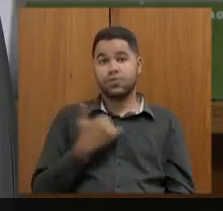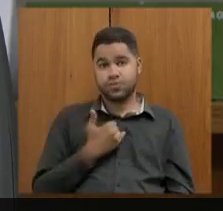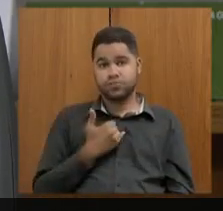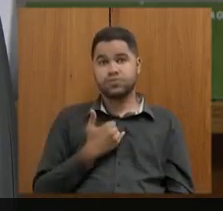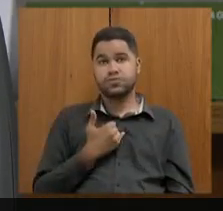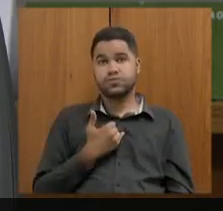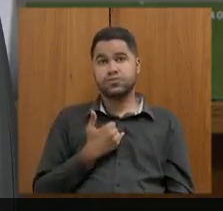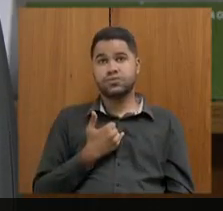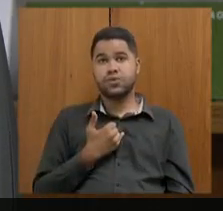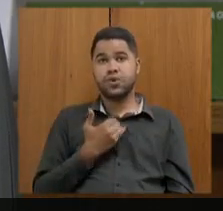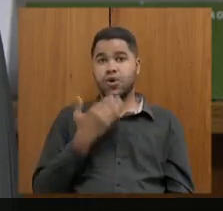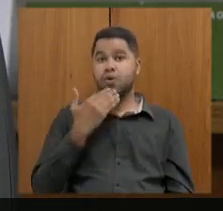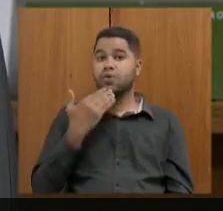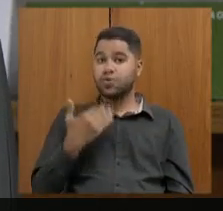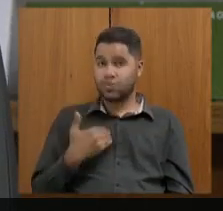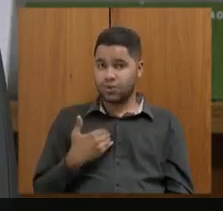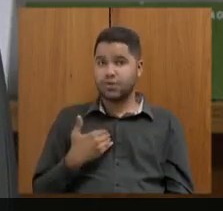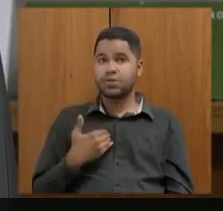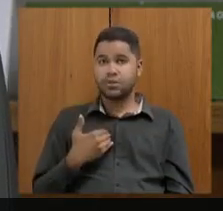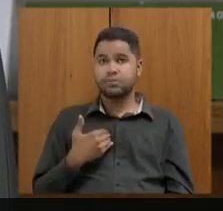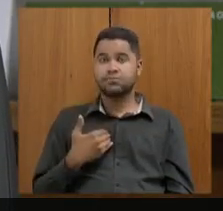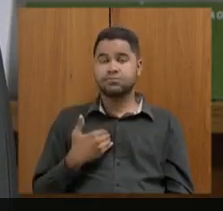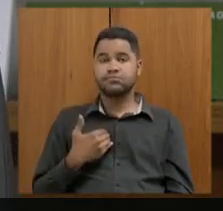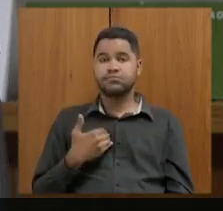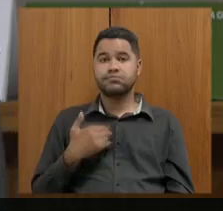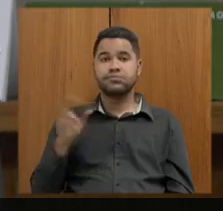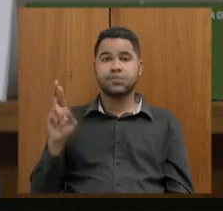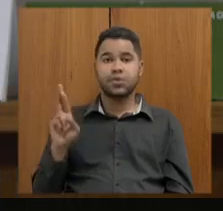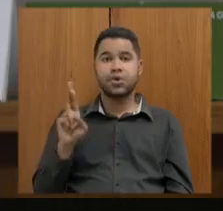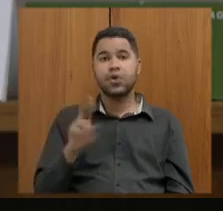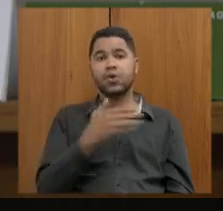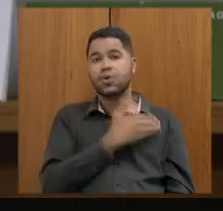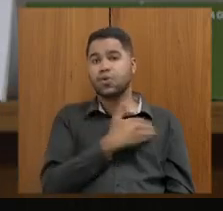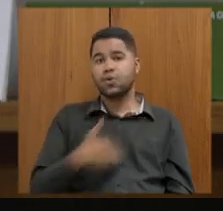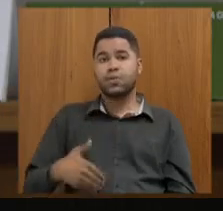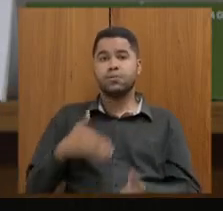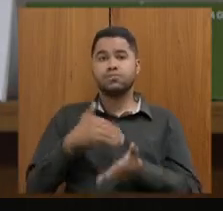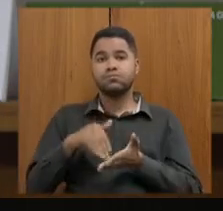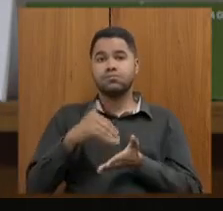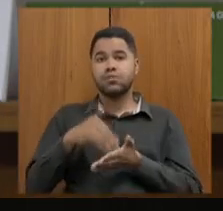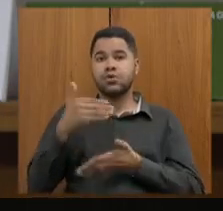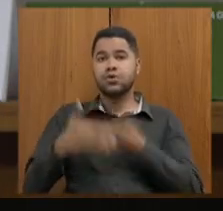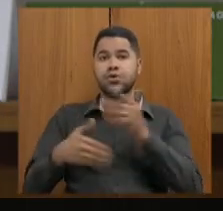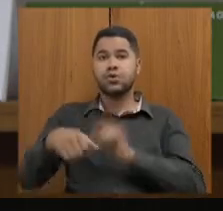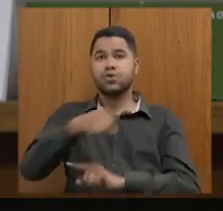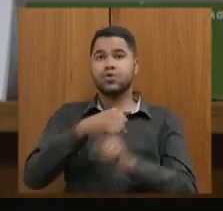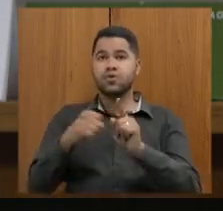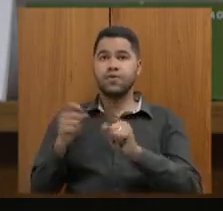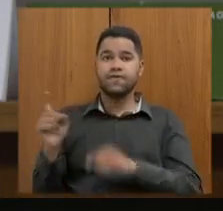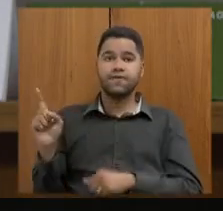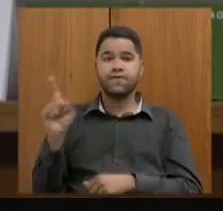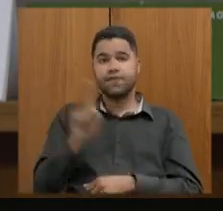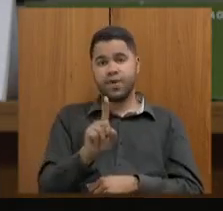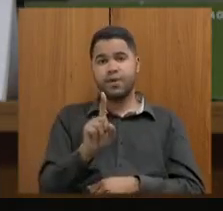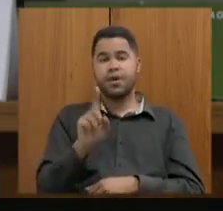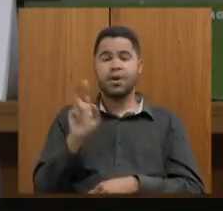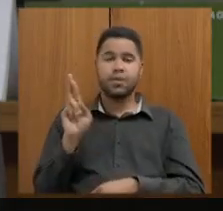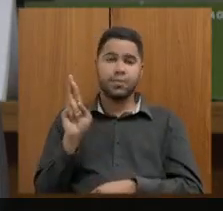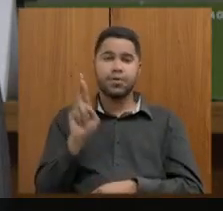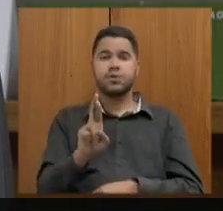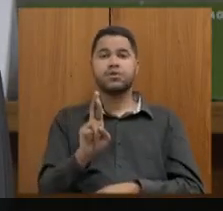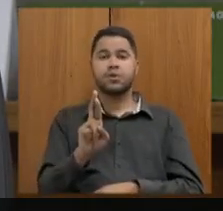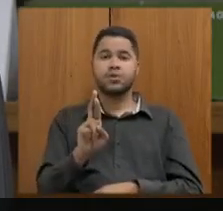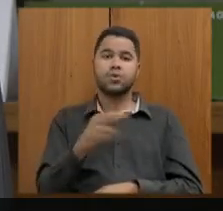a solicitação foi feita para a representação do governo e que a Secretaria de Desenvolvimento Social vem representando o governo nessas